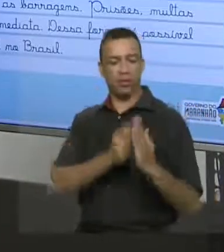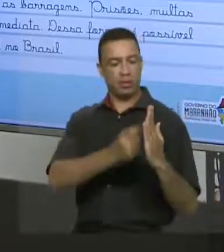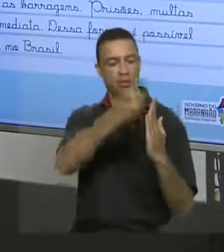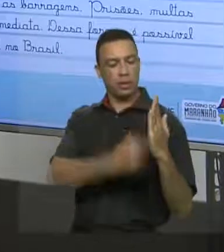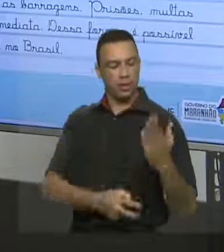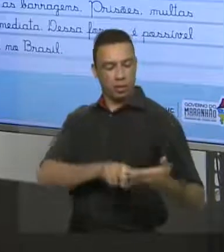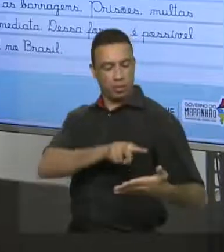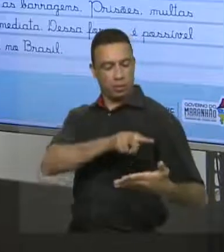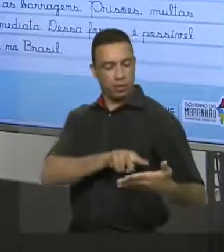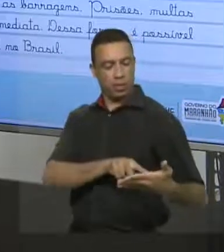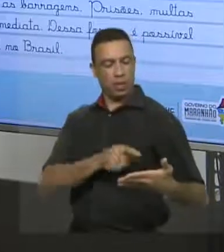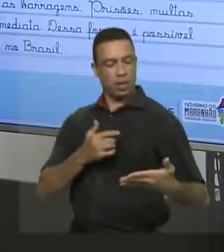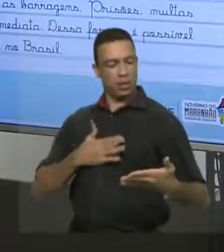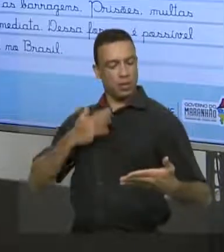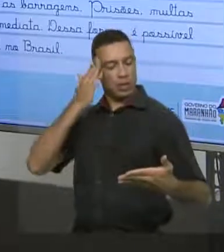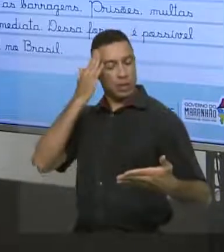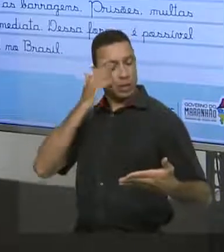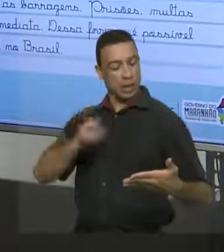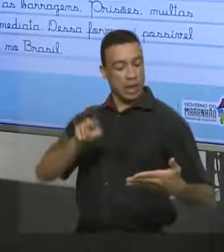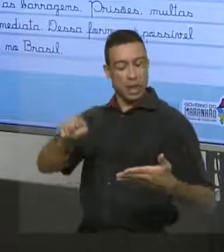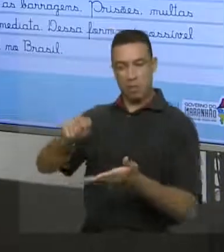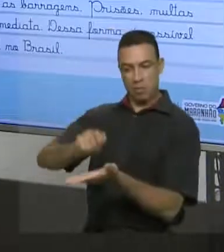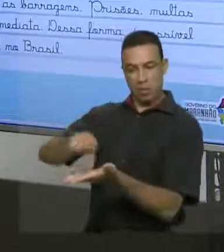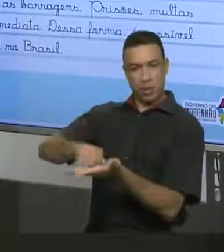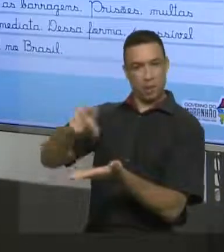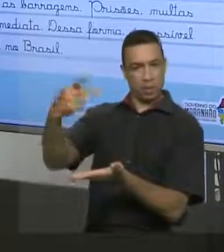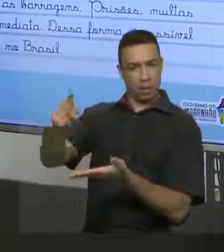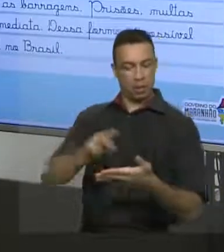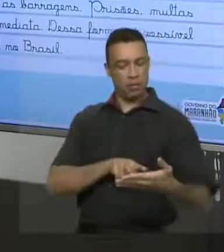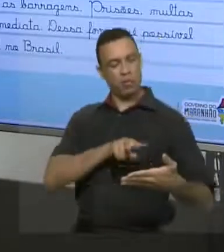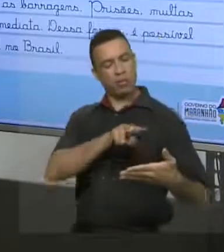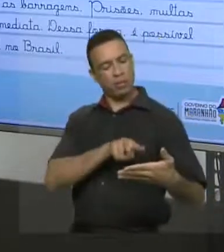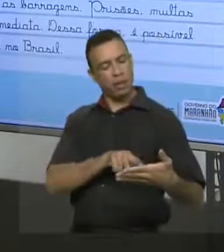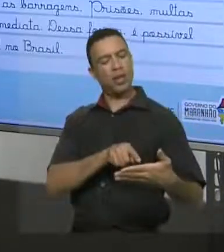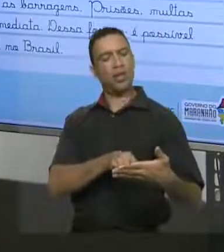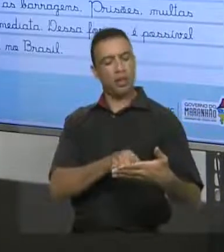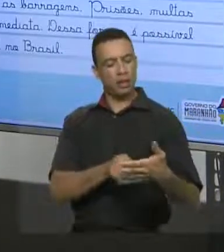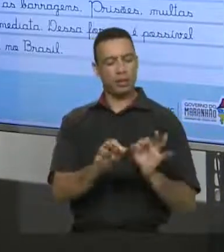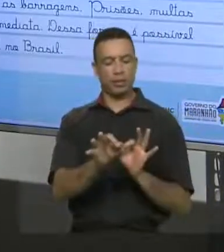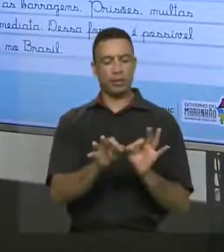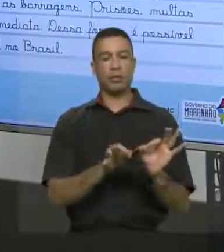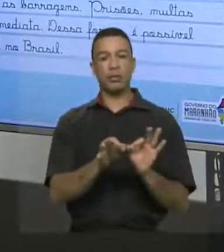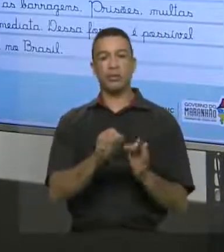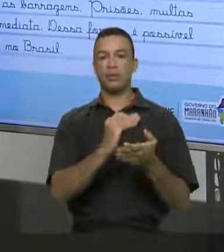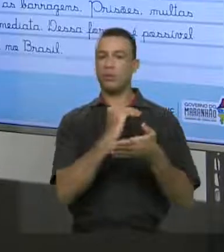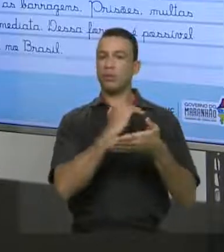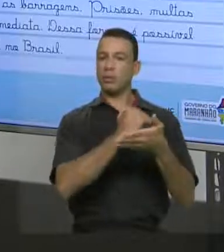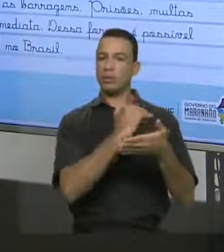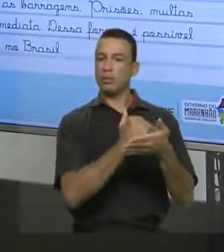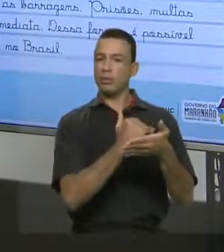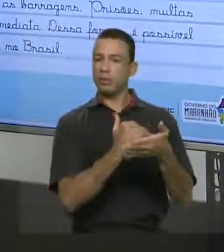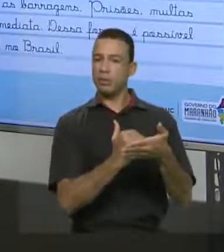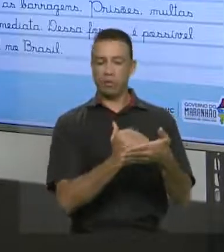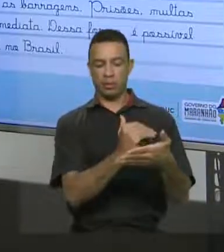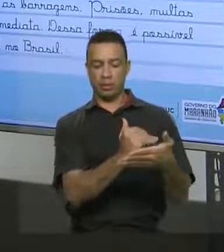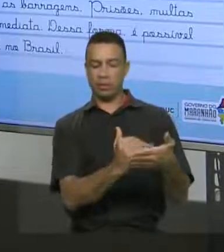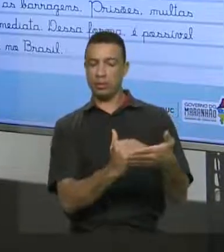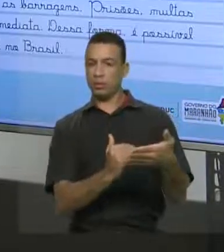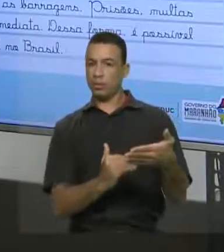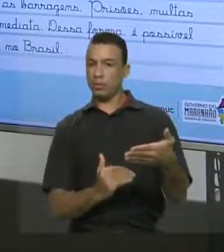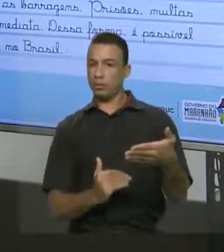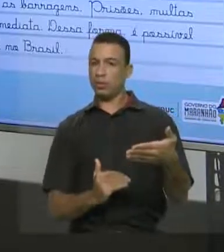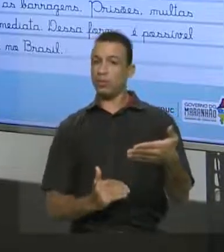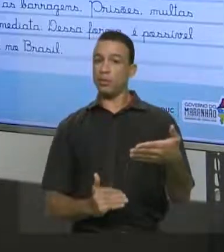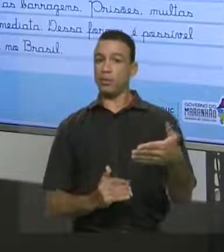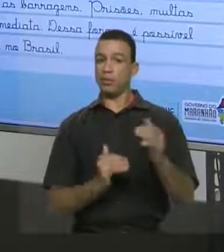quem está lendo seu texto, a capacidade que você tem de ordenar, né? Que você tem de organizar, né? Para mostrar que você está, o seu texto